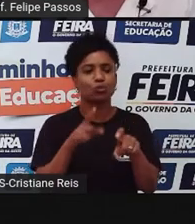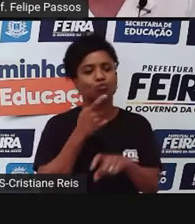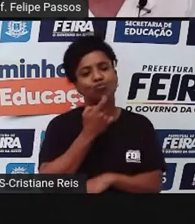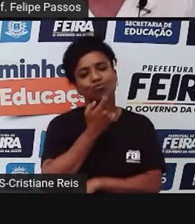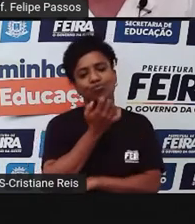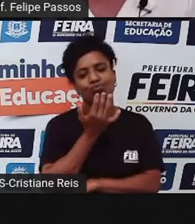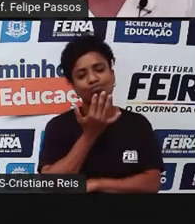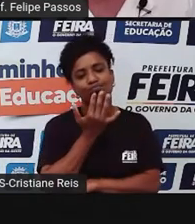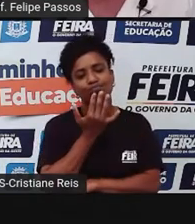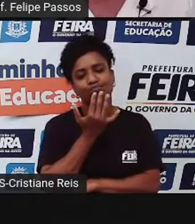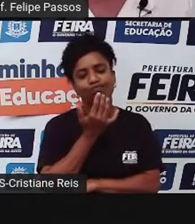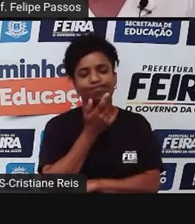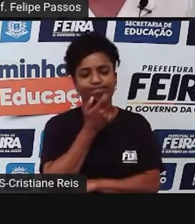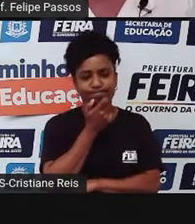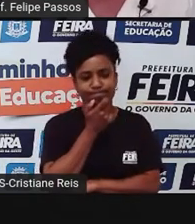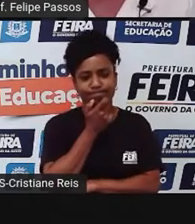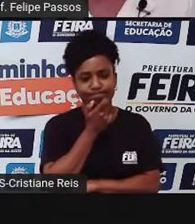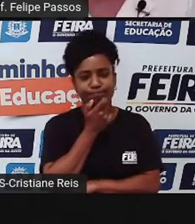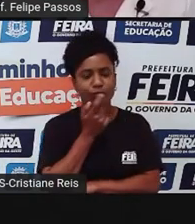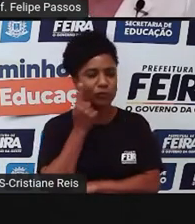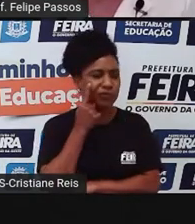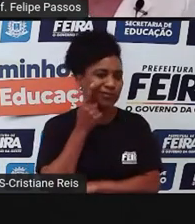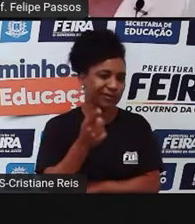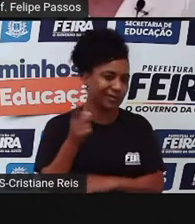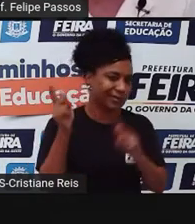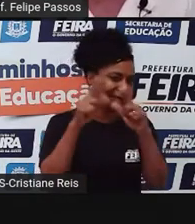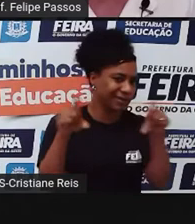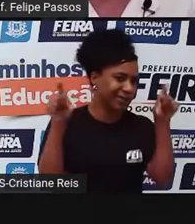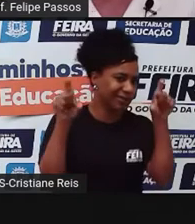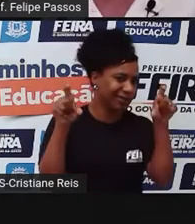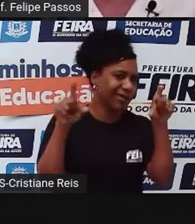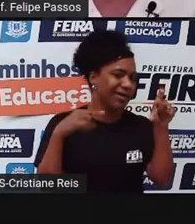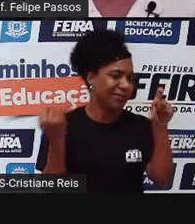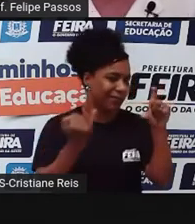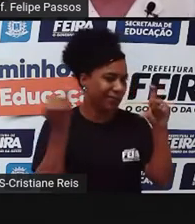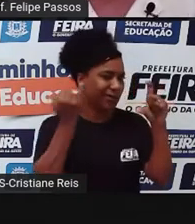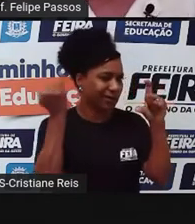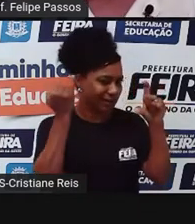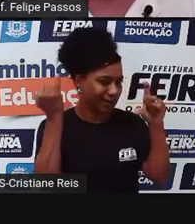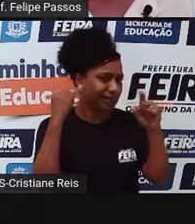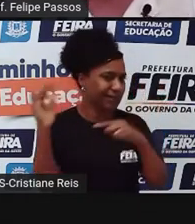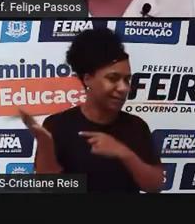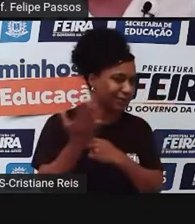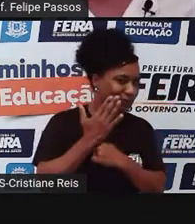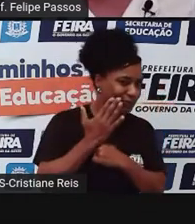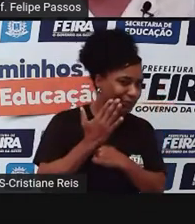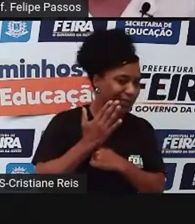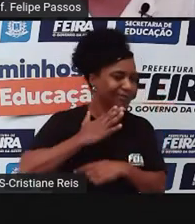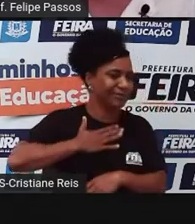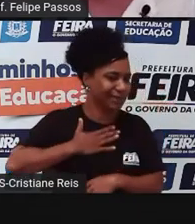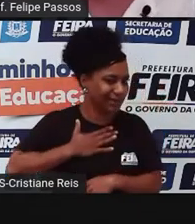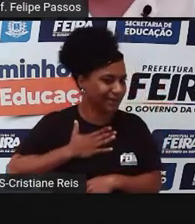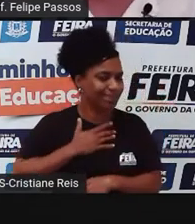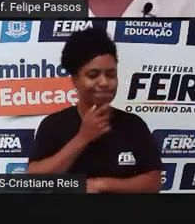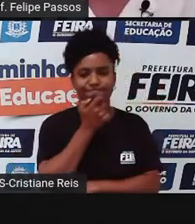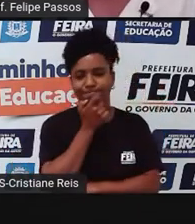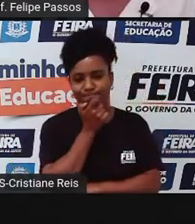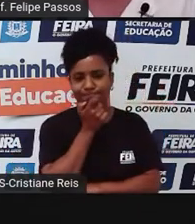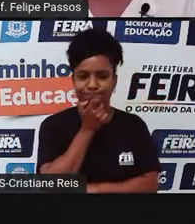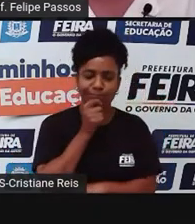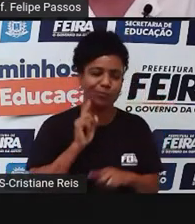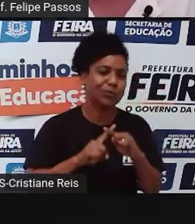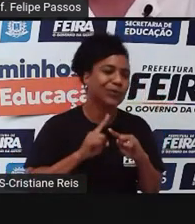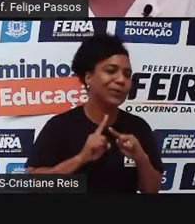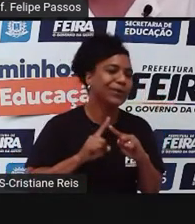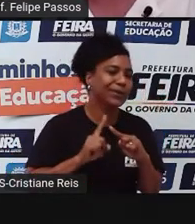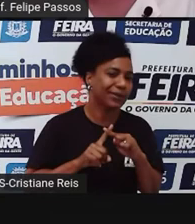olhar para esse tema e falar, ué, esse tema é importante para mim? Esse tema está trazendo uma utilidade para mim? Por quê?